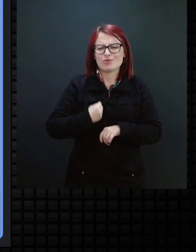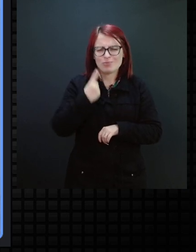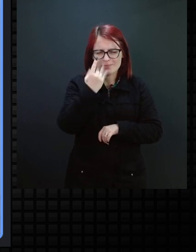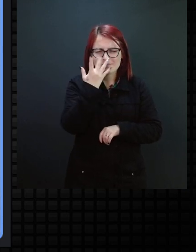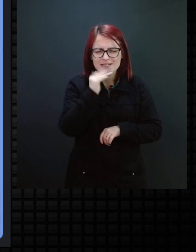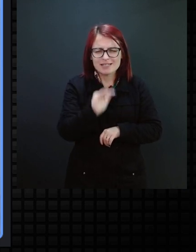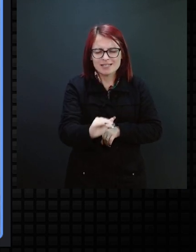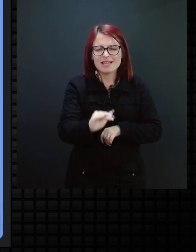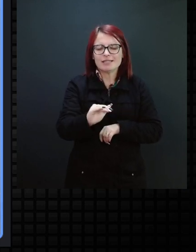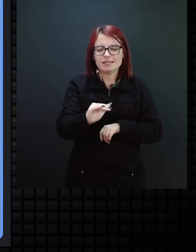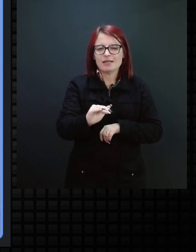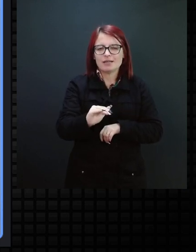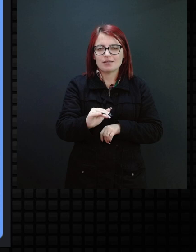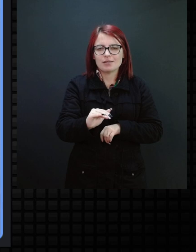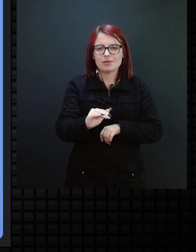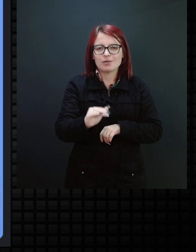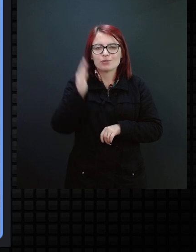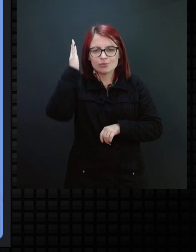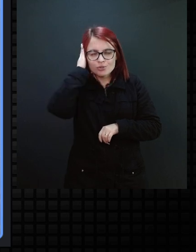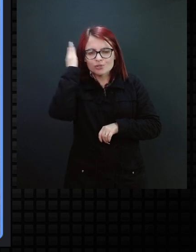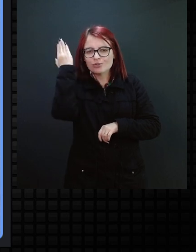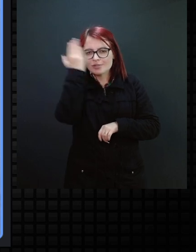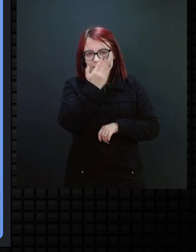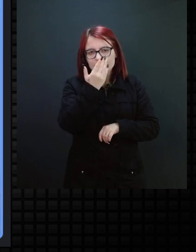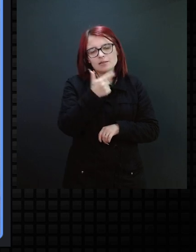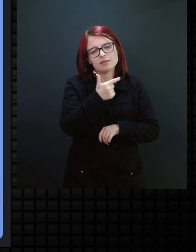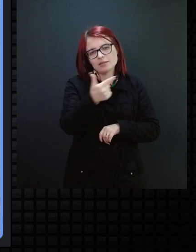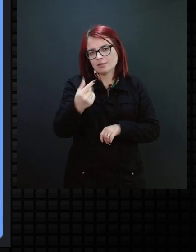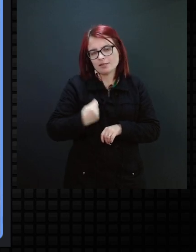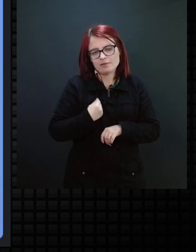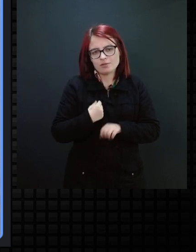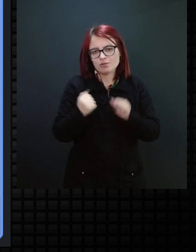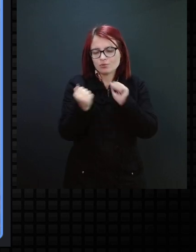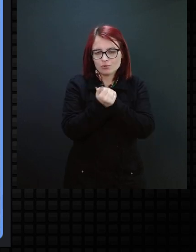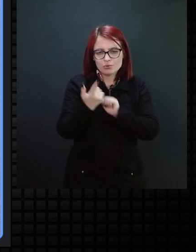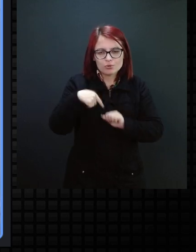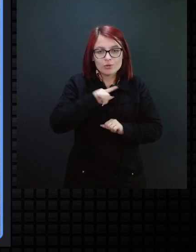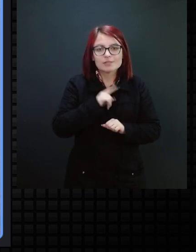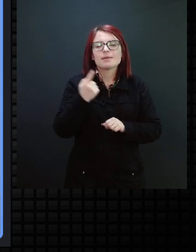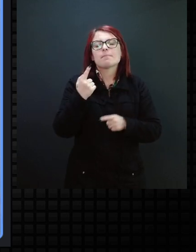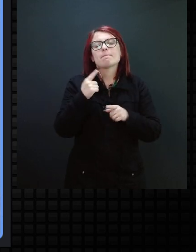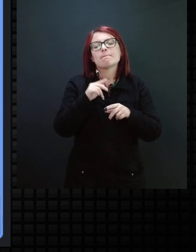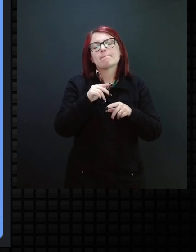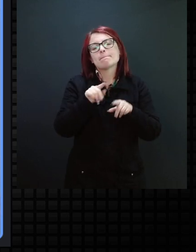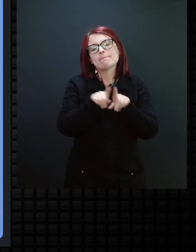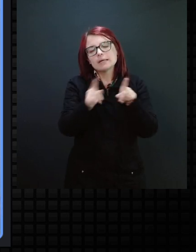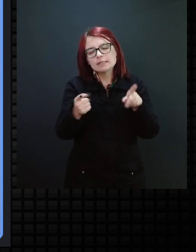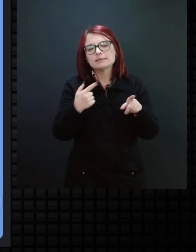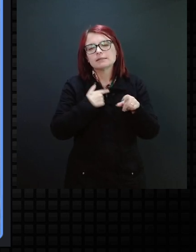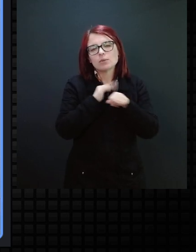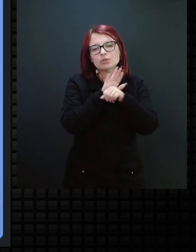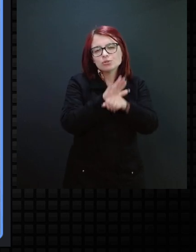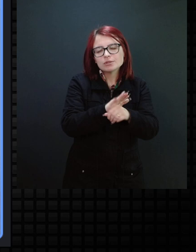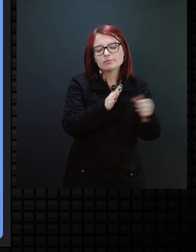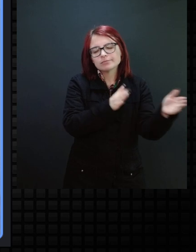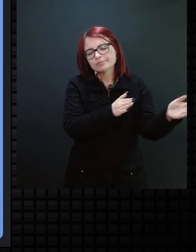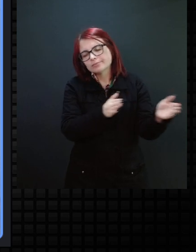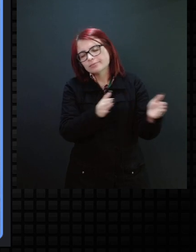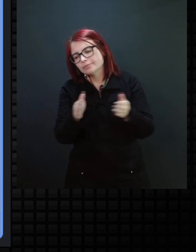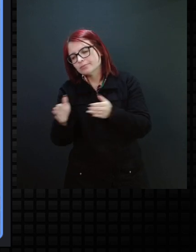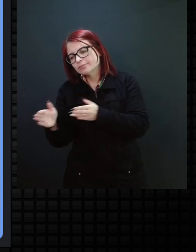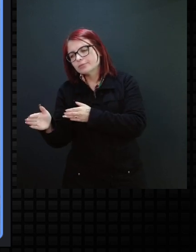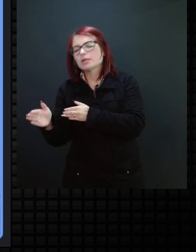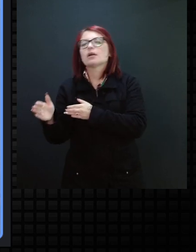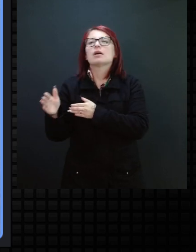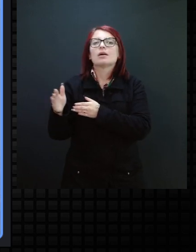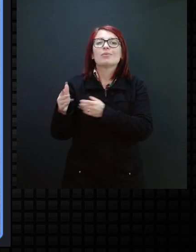anos surda e cega, que não está mais conosco, mas eu acompanhei esse processo de início da comunicação, ele só mamava.